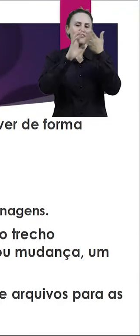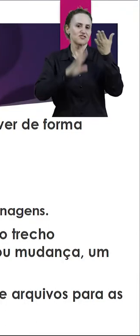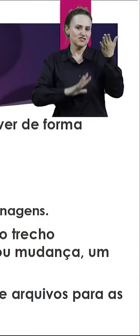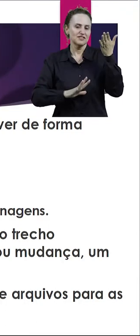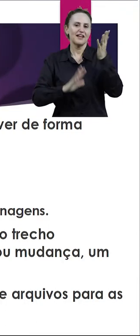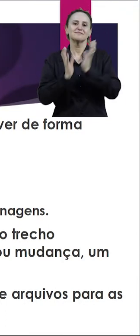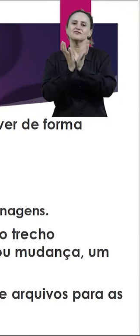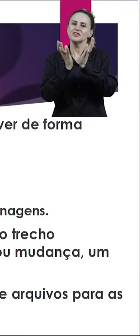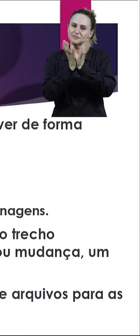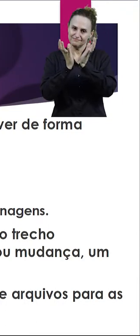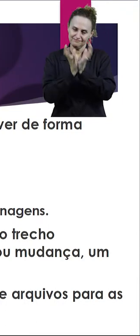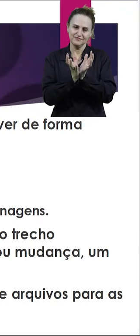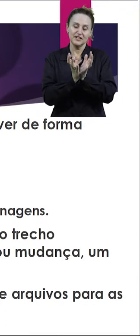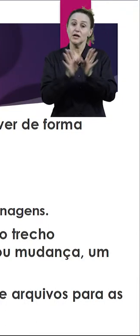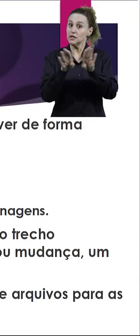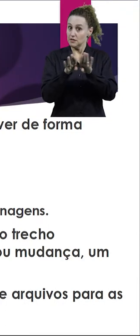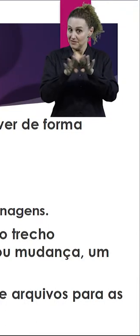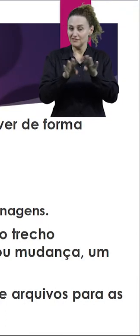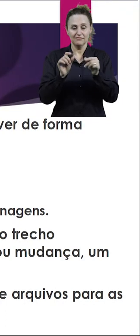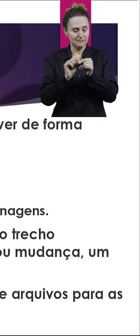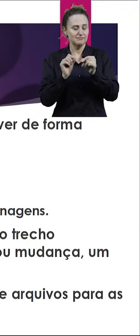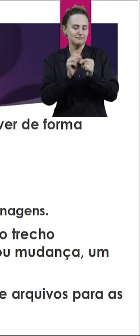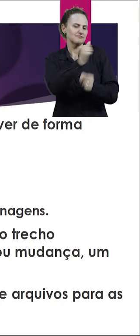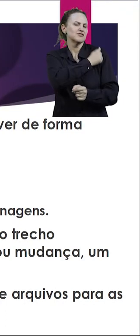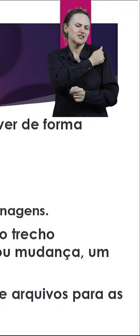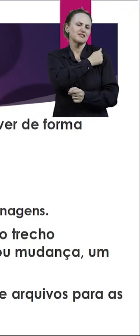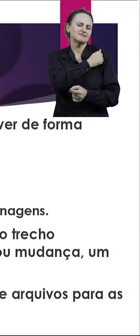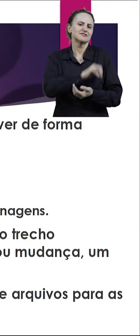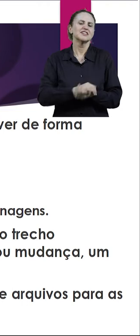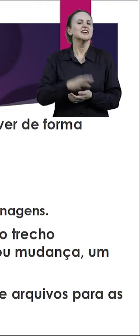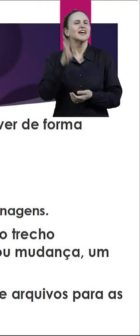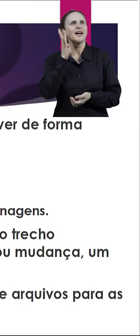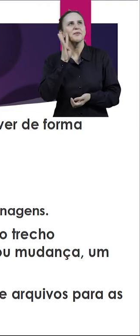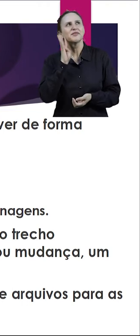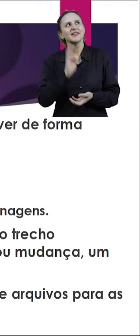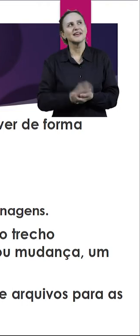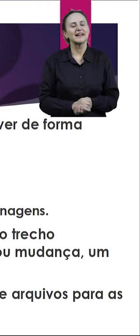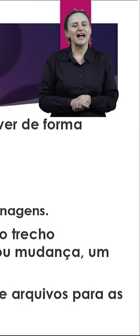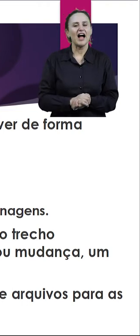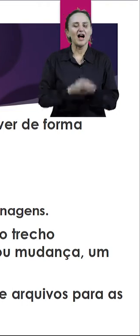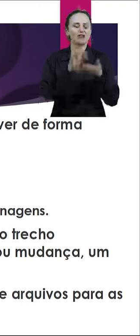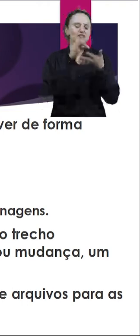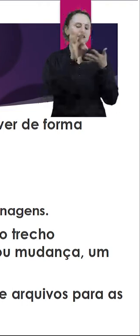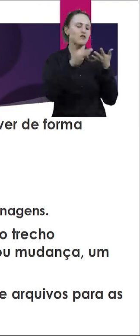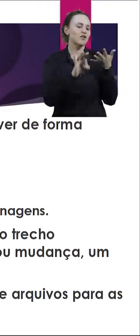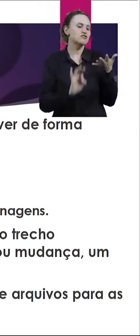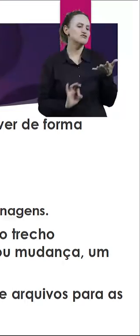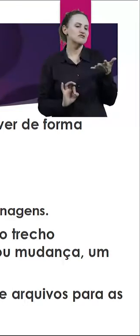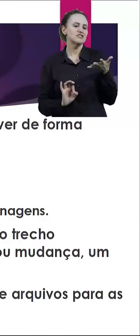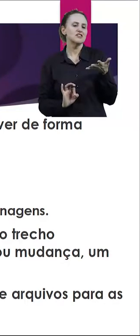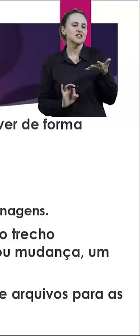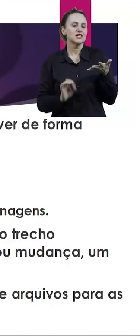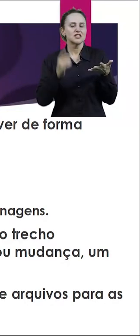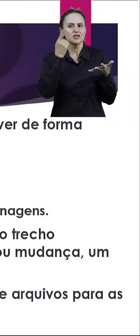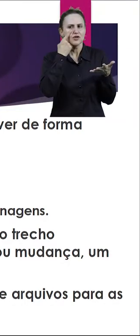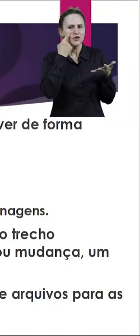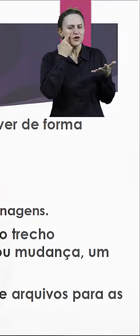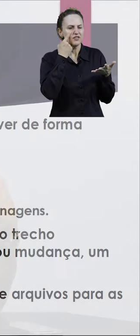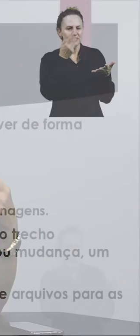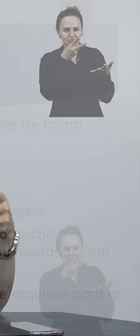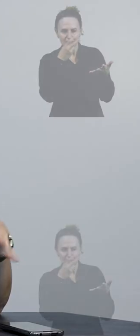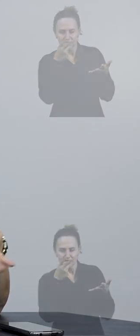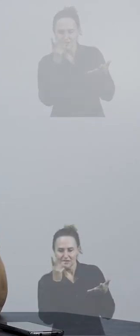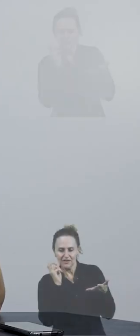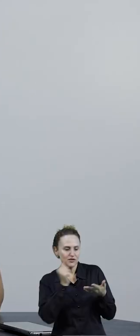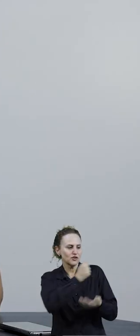colaborativa entre vocês e que vocês façam com os alunos de vocês. Muito bacana você estar na sua casa, corrigindo, acompanhando o que os alunos